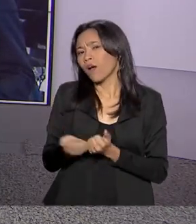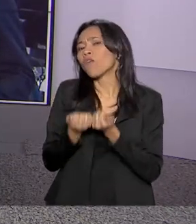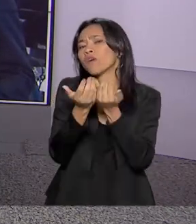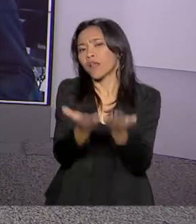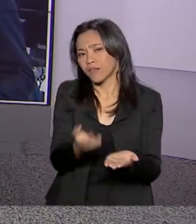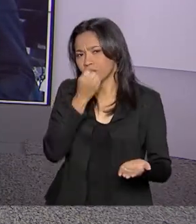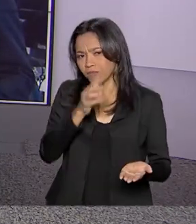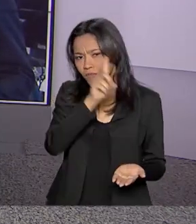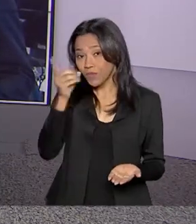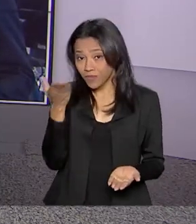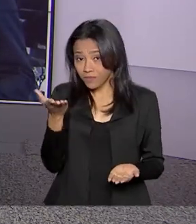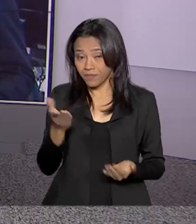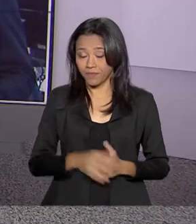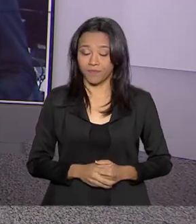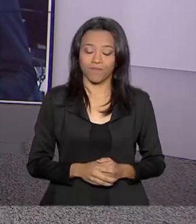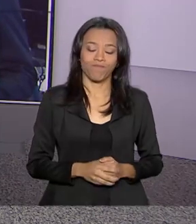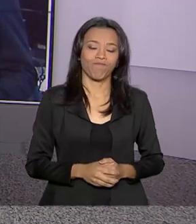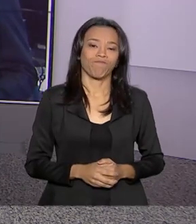você.